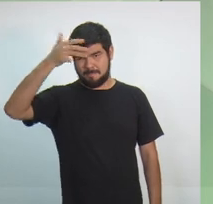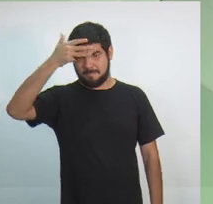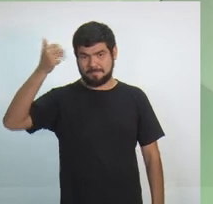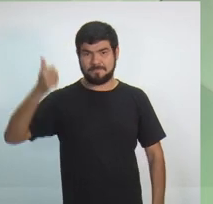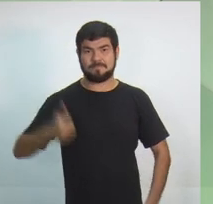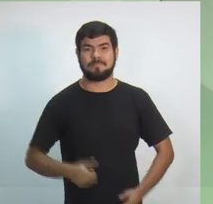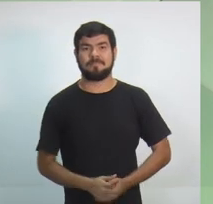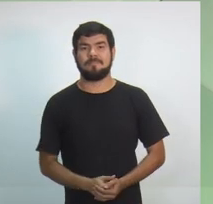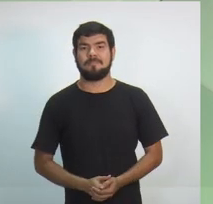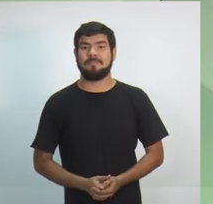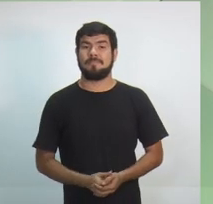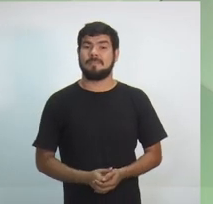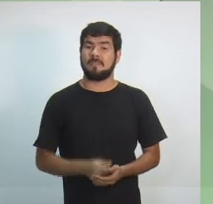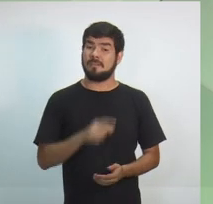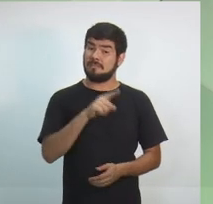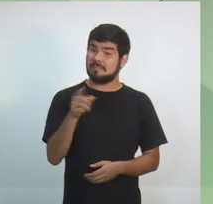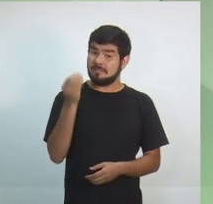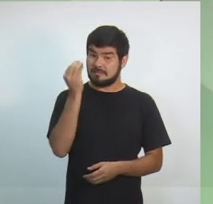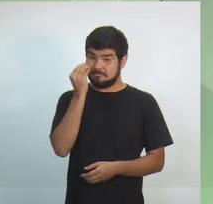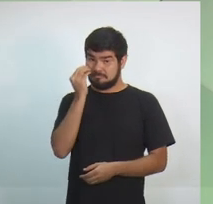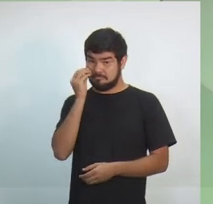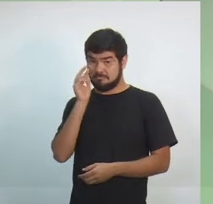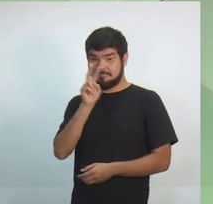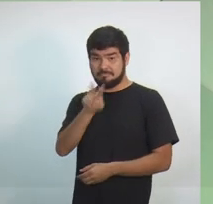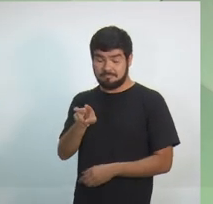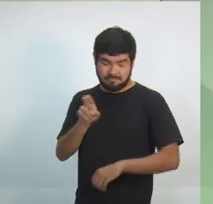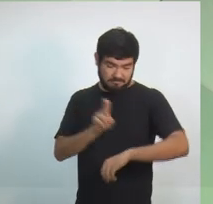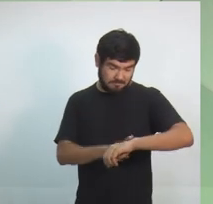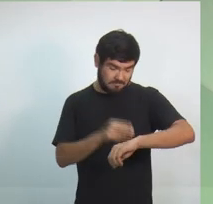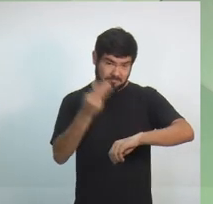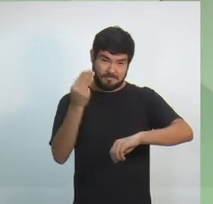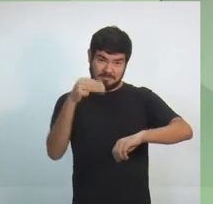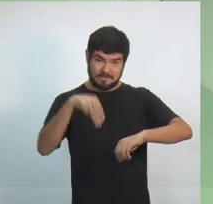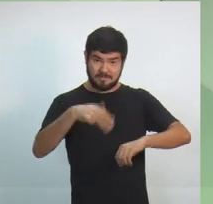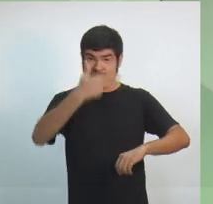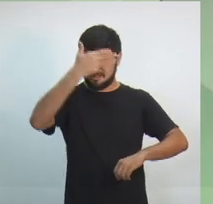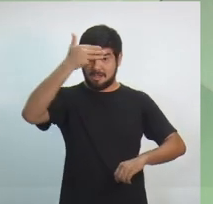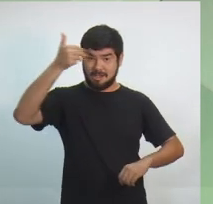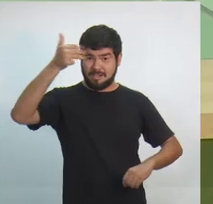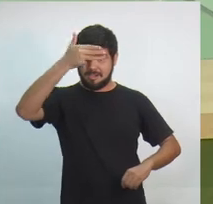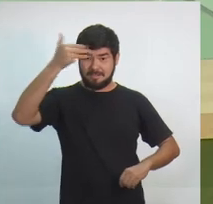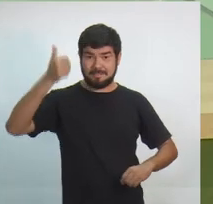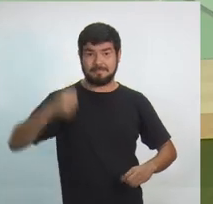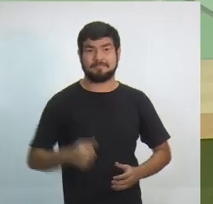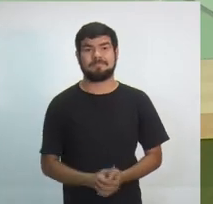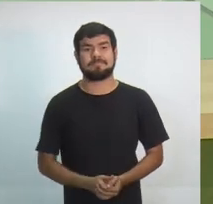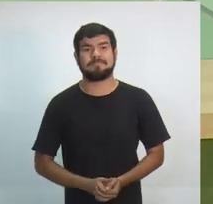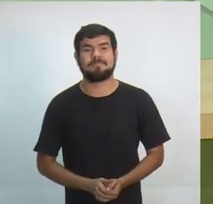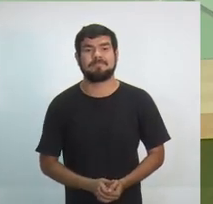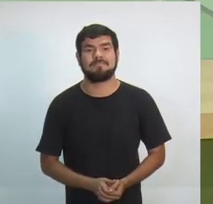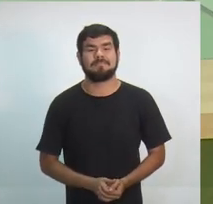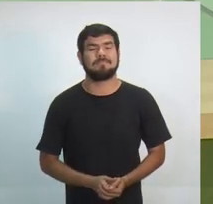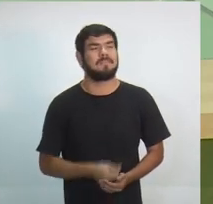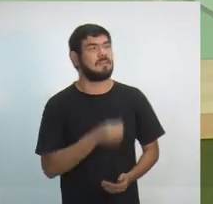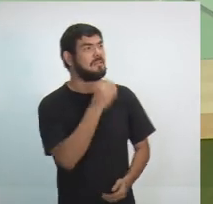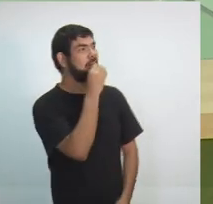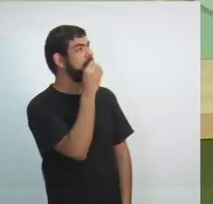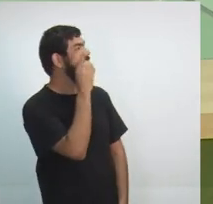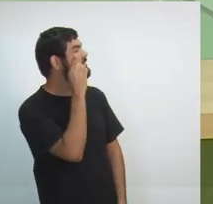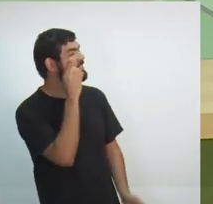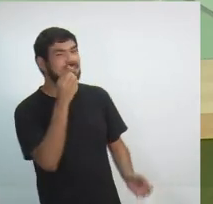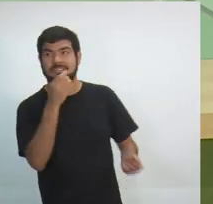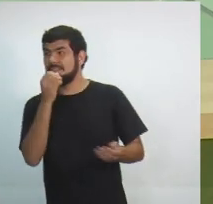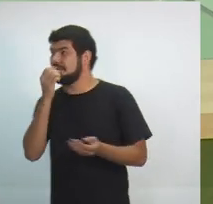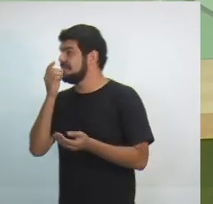renda. Você que está aí do outro lado acompanhando a gente, coronômetro na tela, 3 minutos, candidato Davi Almeida. Bom dia, Márcia. Bom dia aos